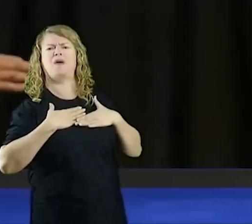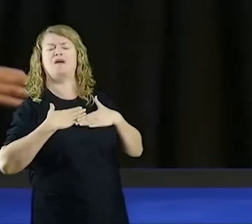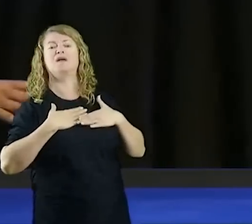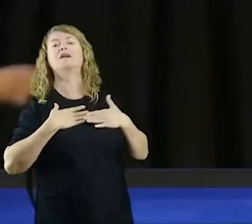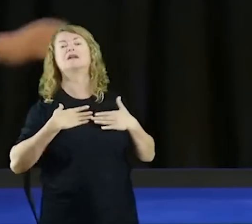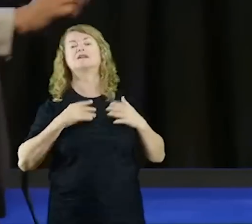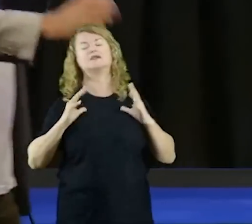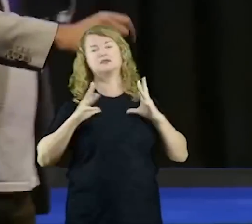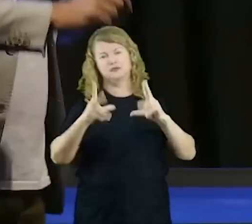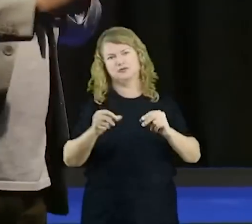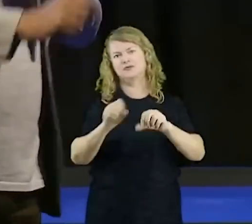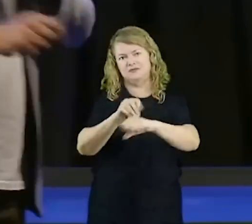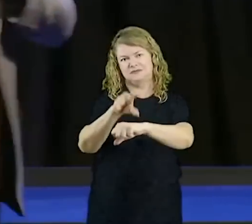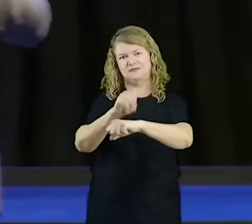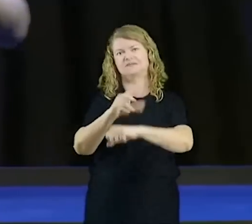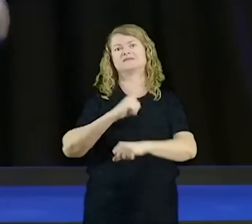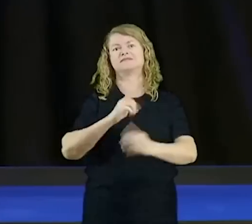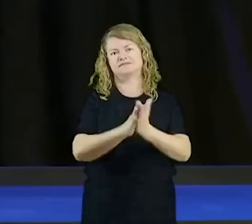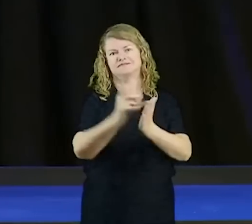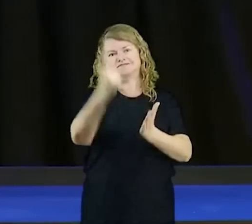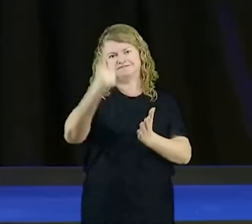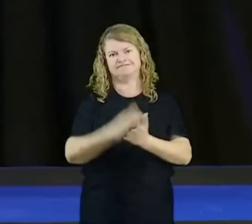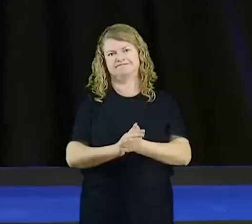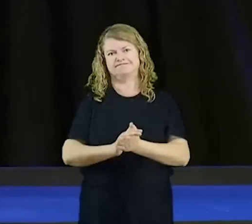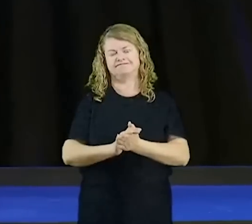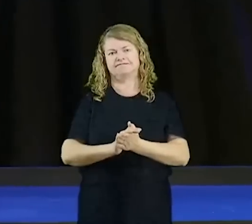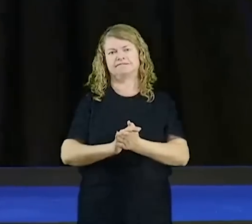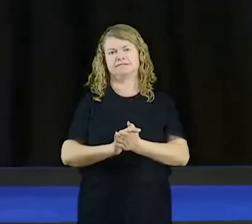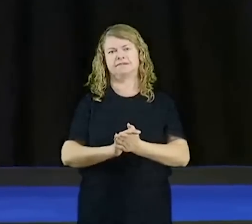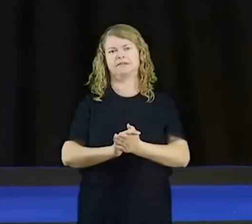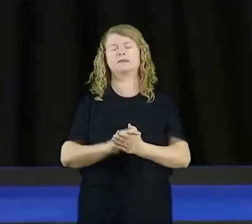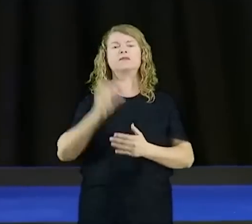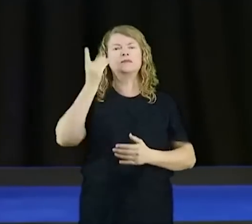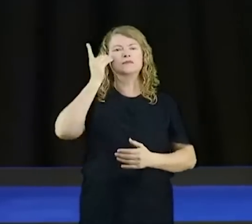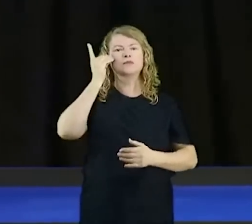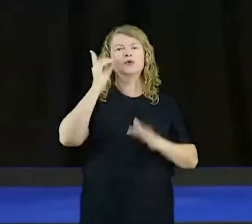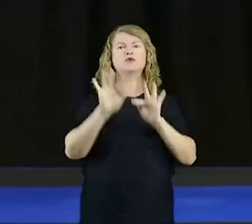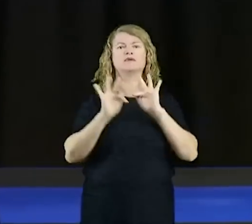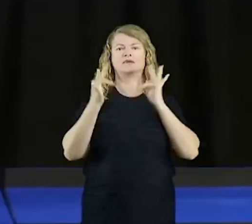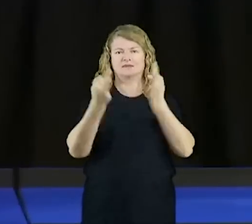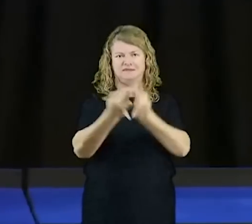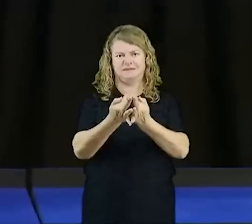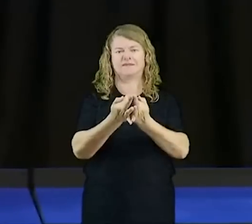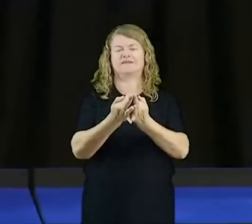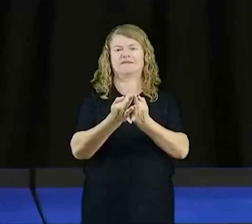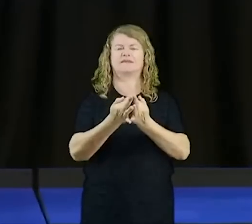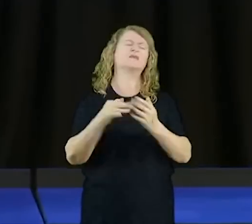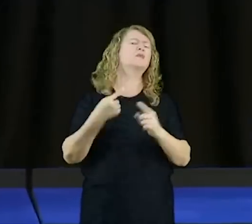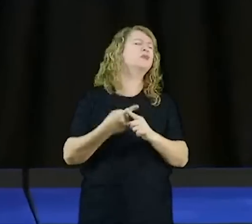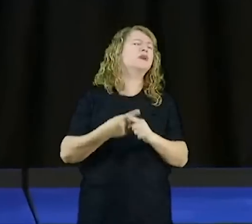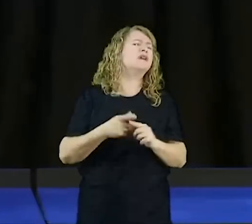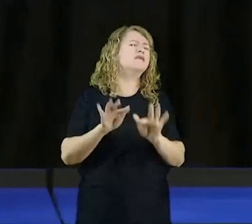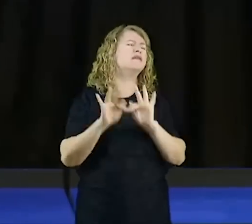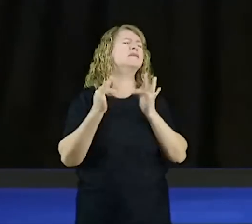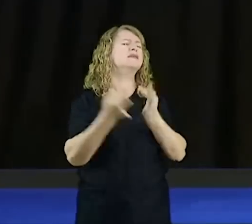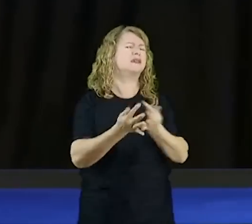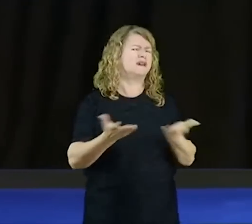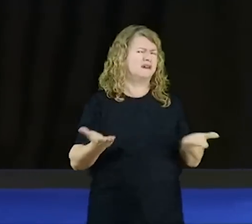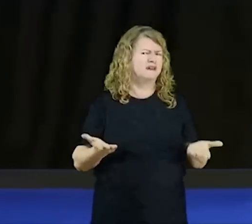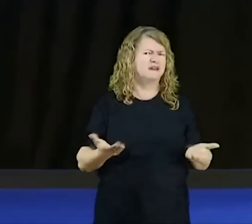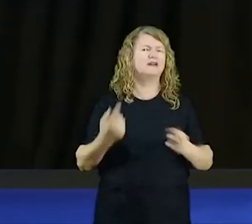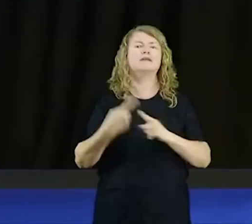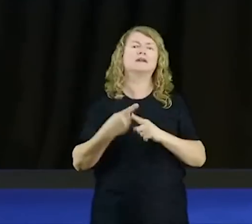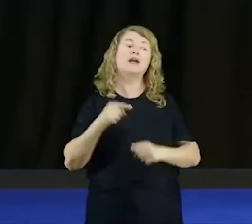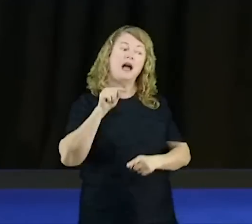Sagrada, onde fala sobre espíritos familiares. Por que que os demônios são familiares, gente? Por quê? Porque aquela família,